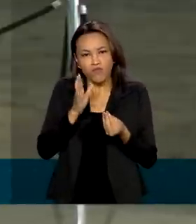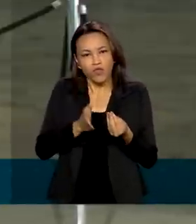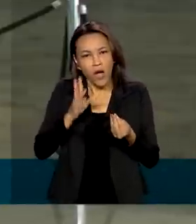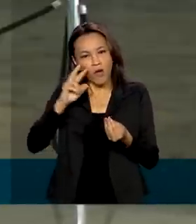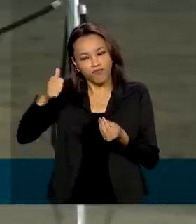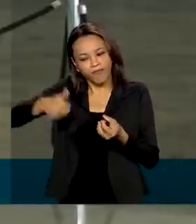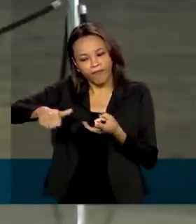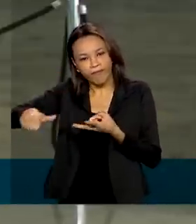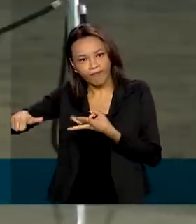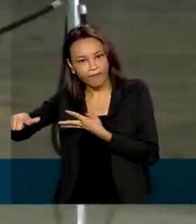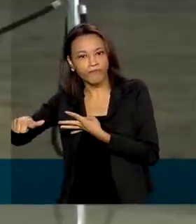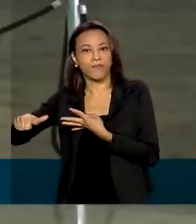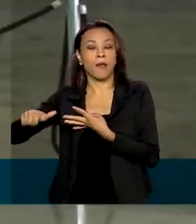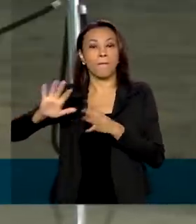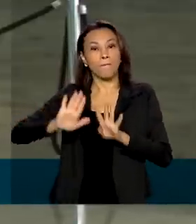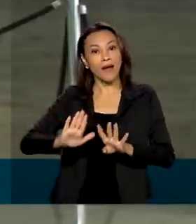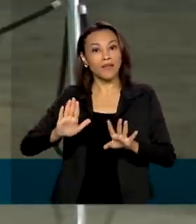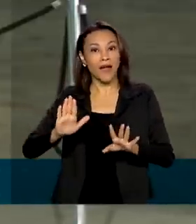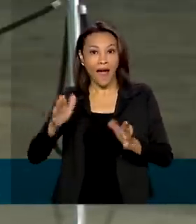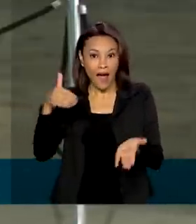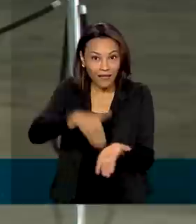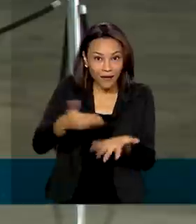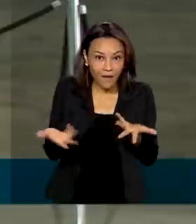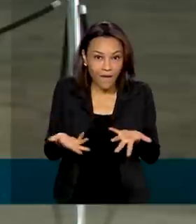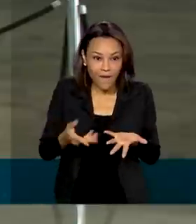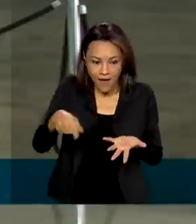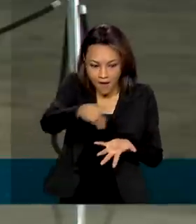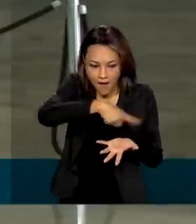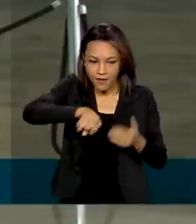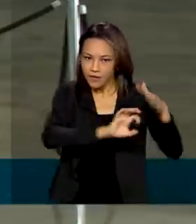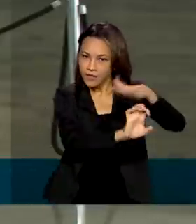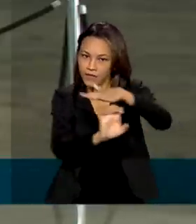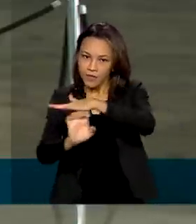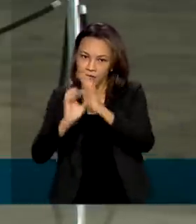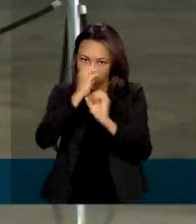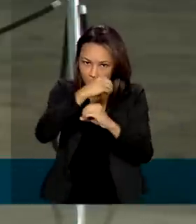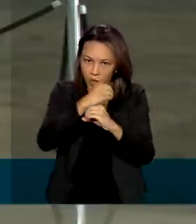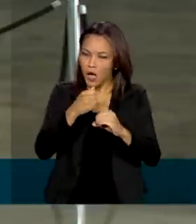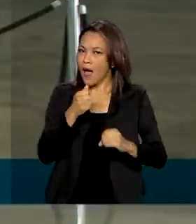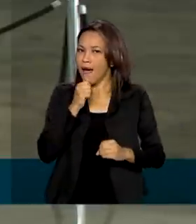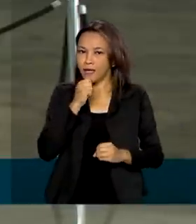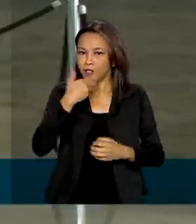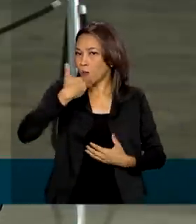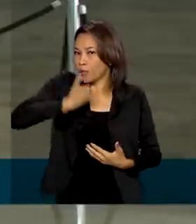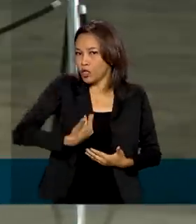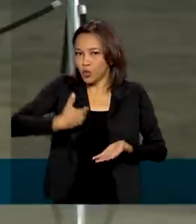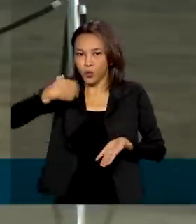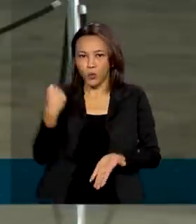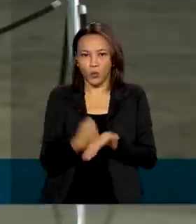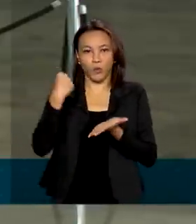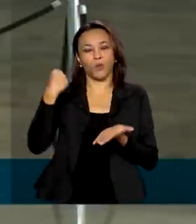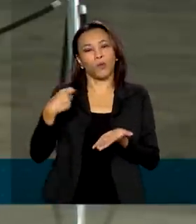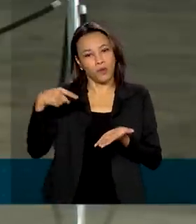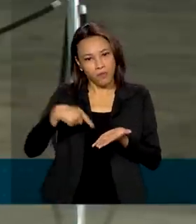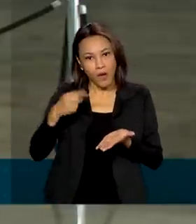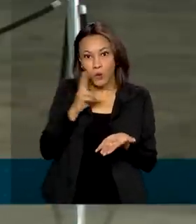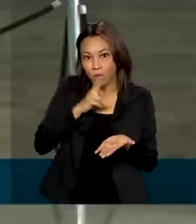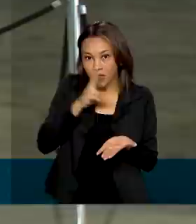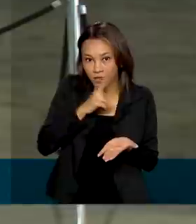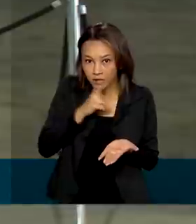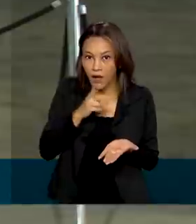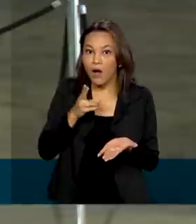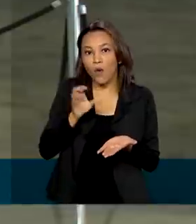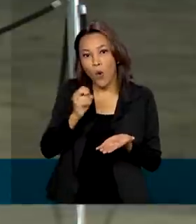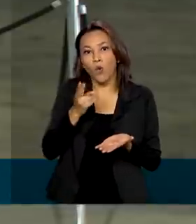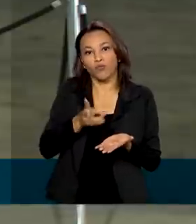Anvisa. Mas, até o momento, nenhum laboratório entrou com aquele pedido de registro emergencial ou de registro contínuo,